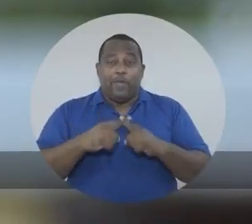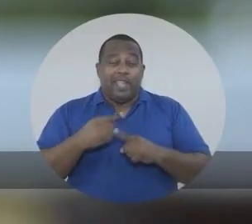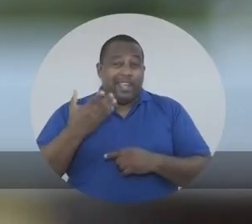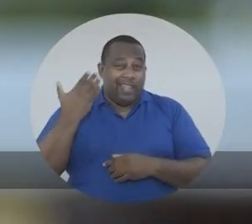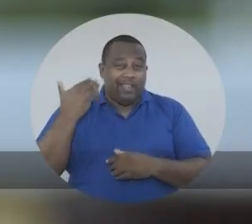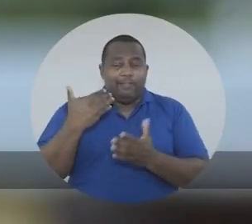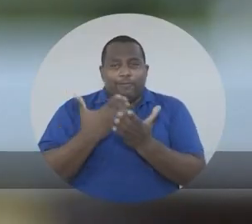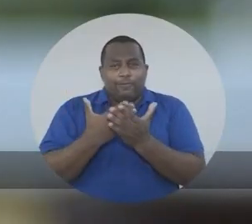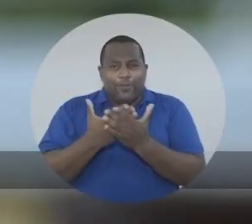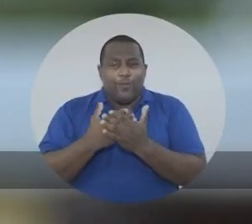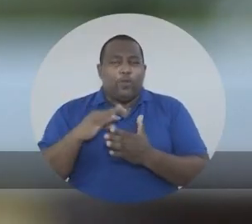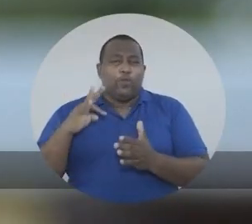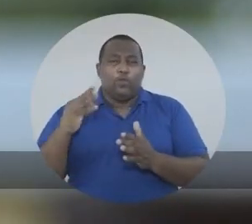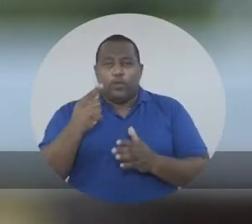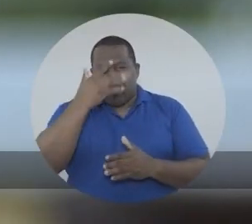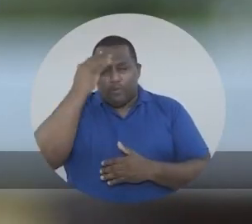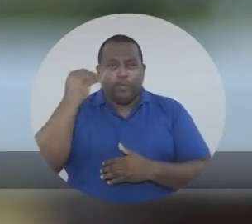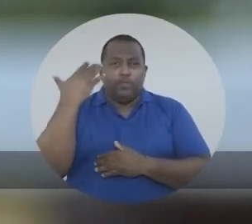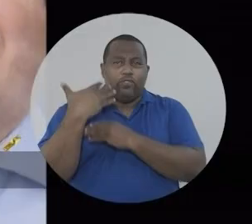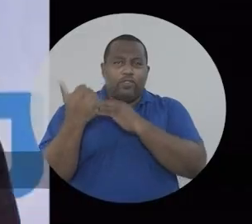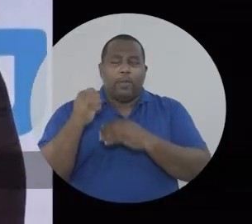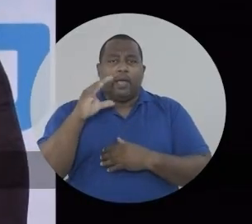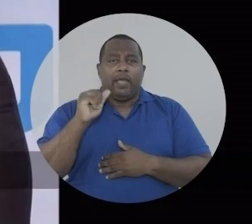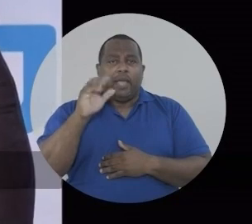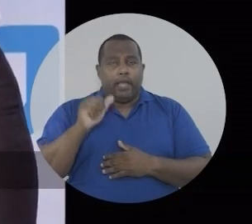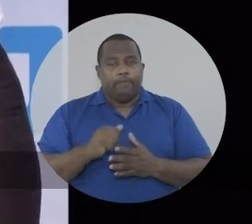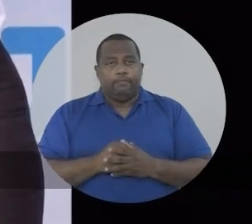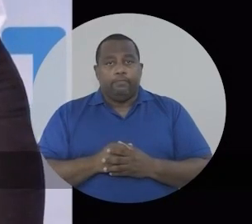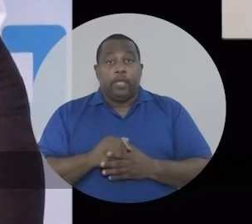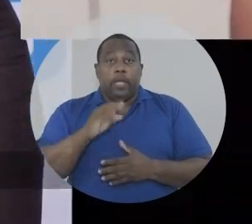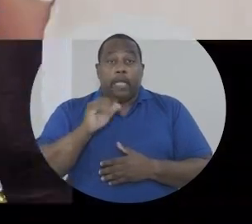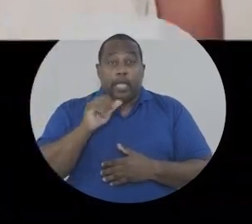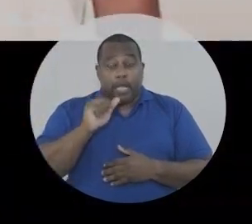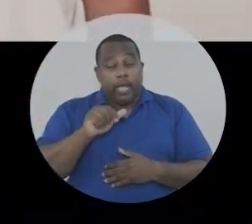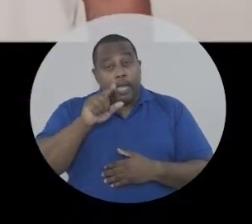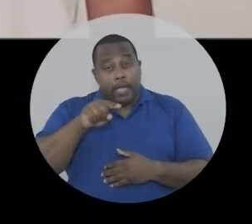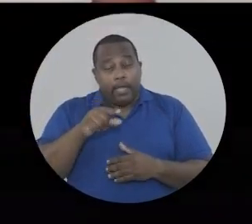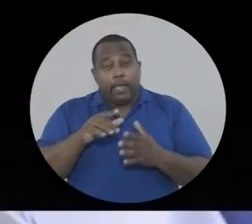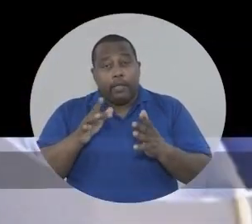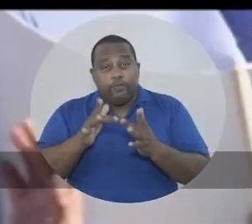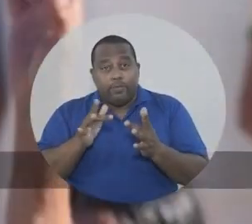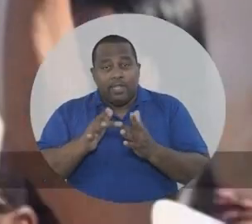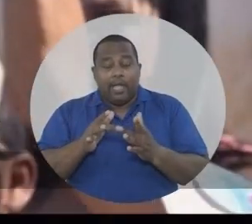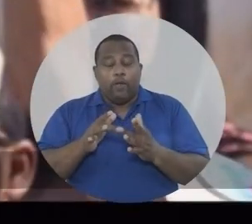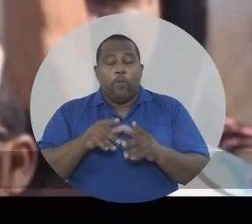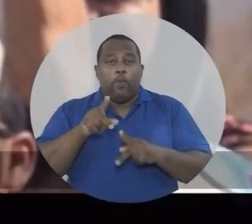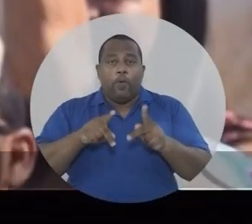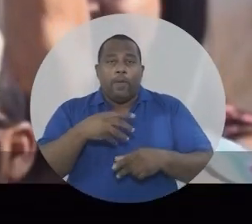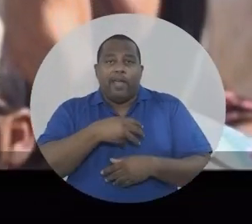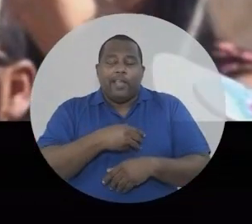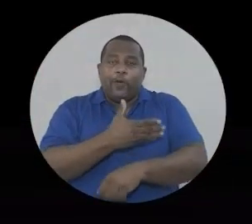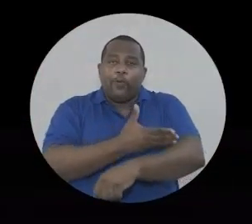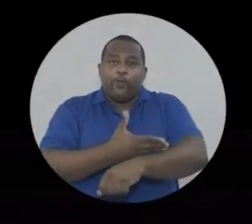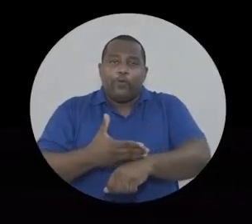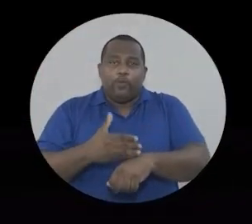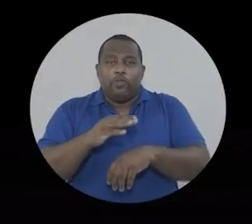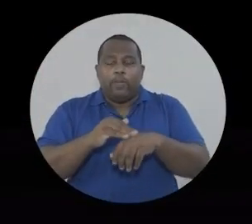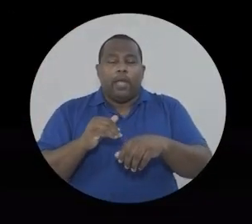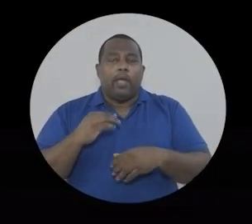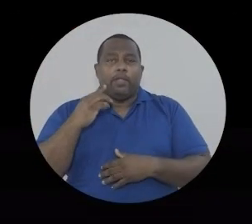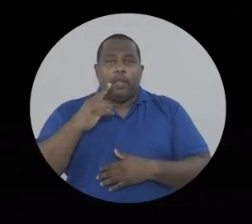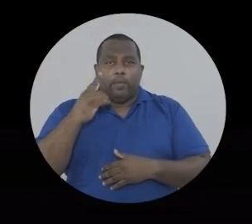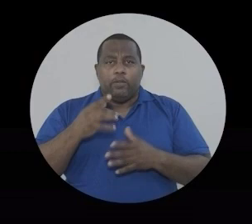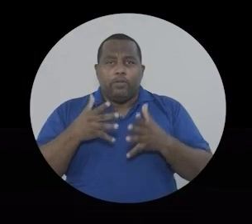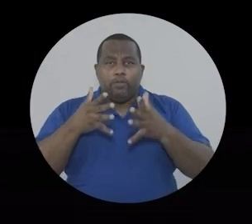até na época da escola todo mundo me chamava de Kaká. Kaká é assim, com essa intimidade, que os baianos se acostumaram a tratar o